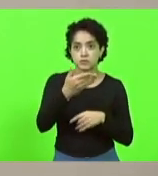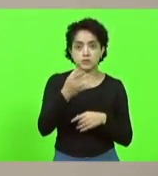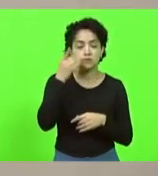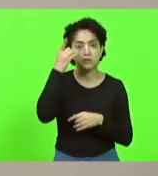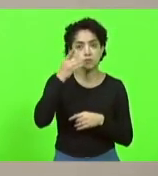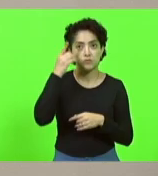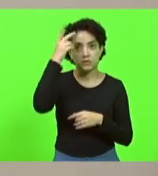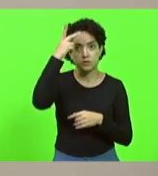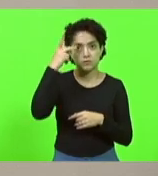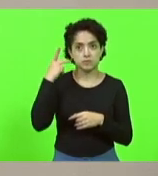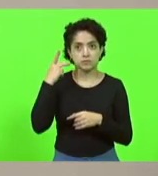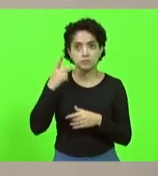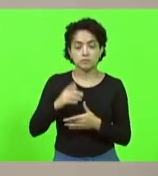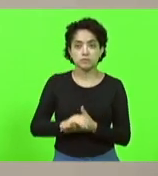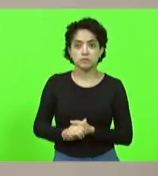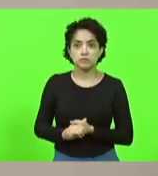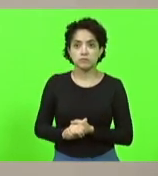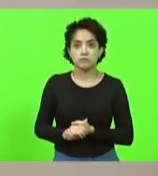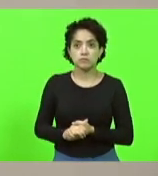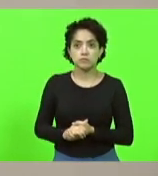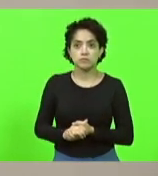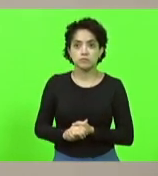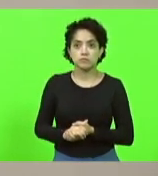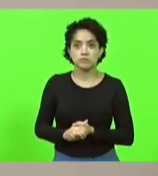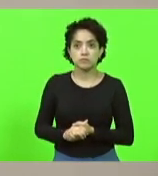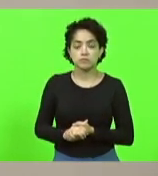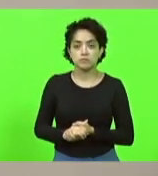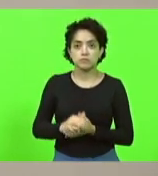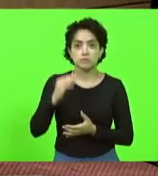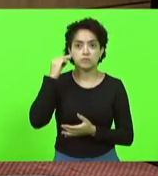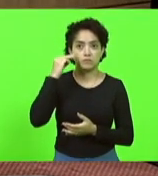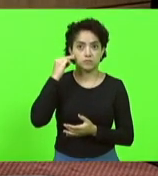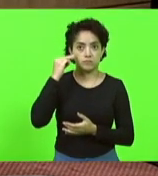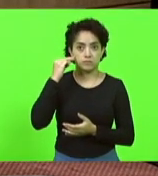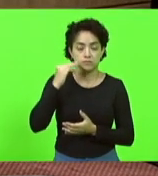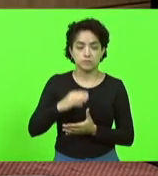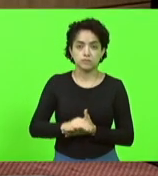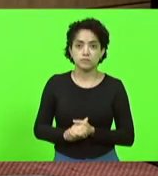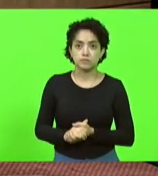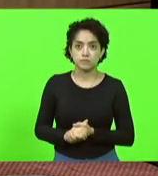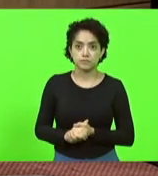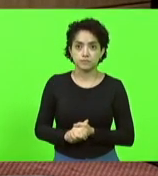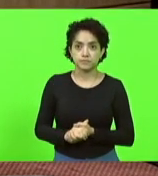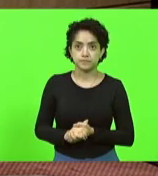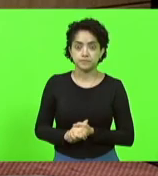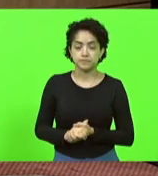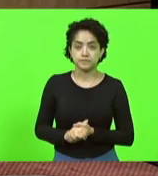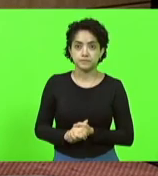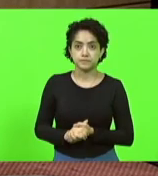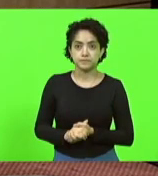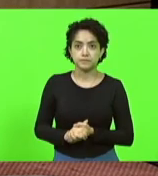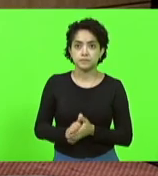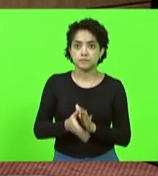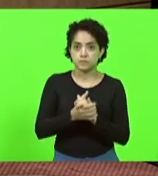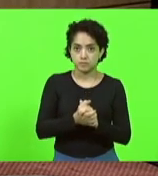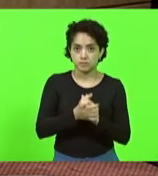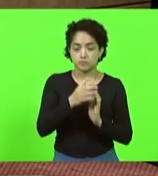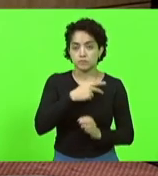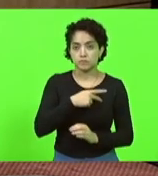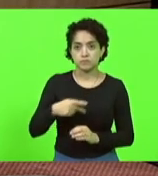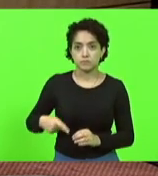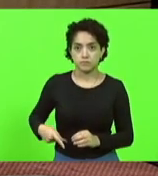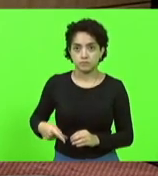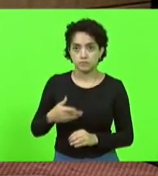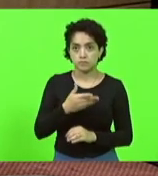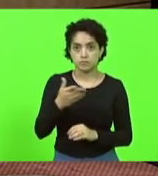a palavra o deputado Márcio Machado, na sequência, deputada Paulinha. Obrigado, presidente. Cumprimento a vossa excelência, deputado Mauro de Nadal,